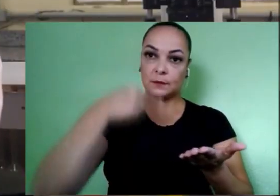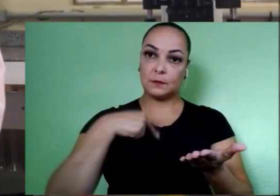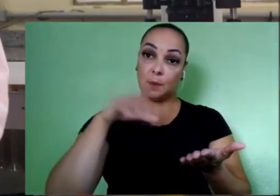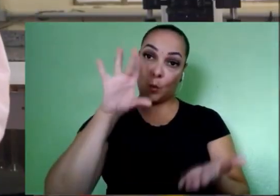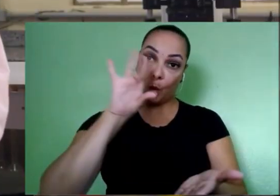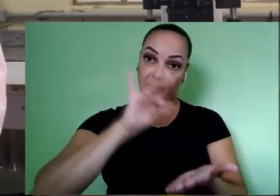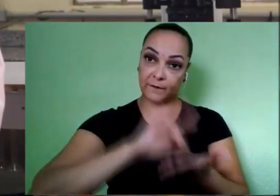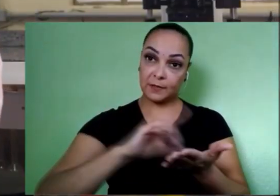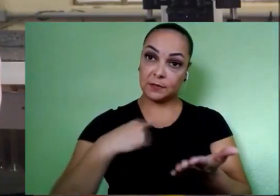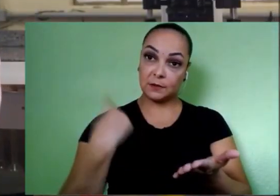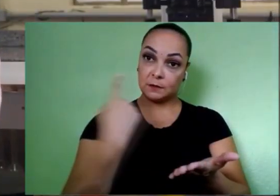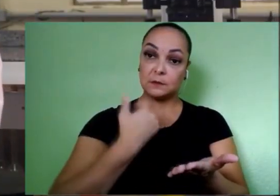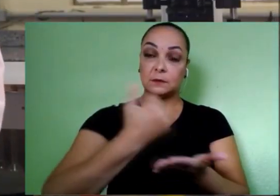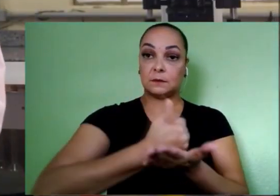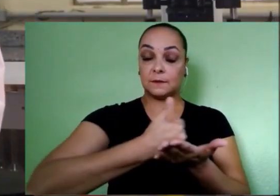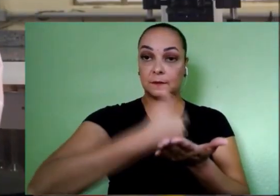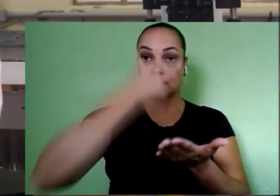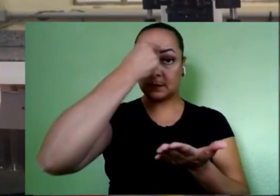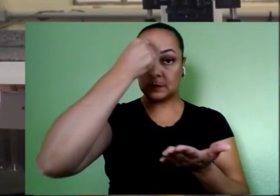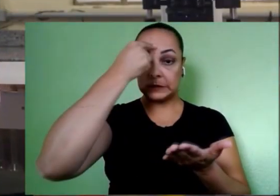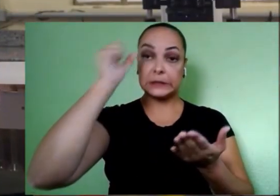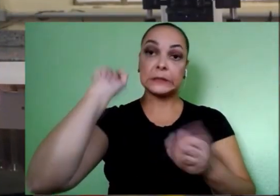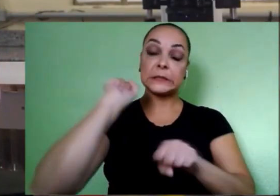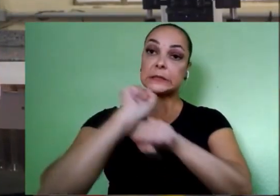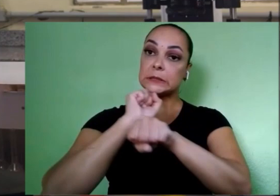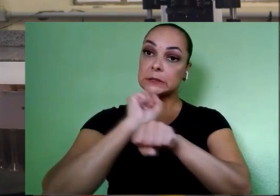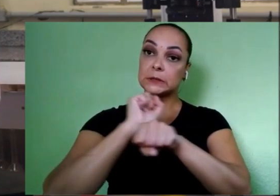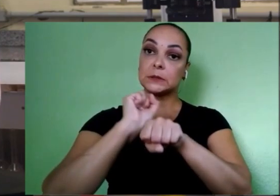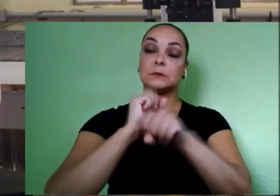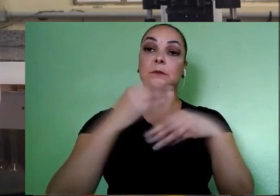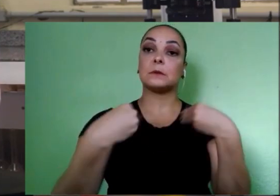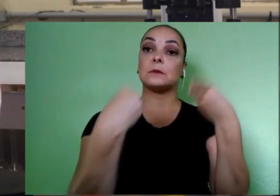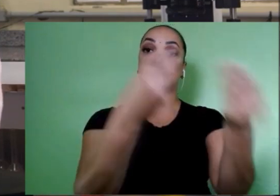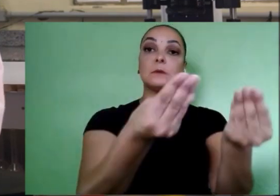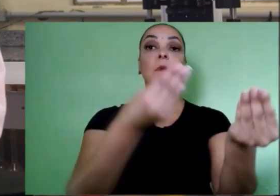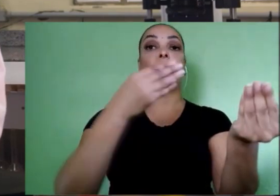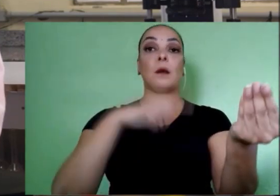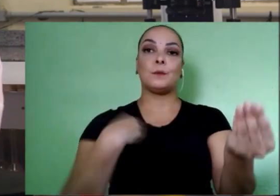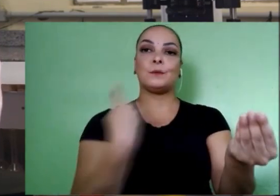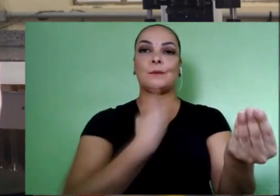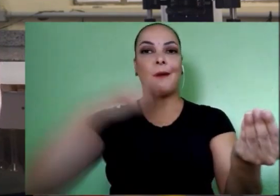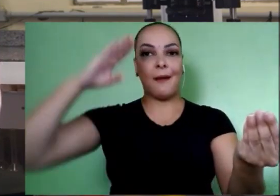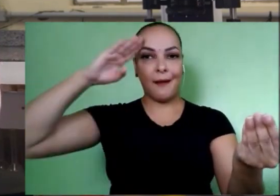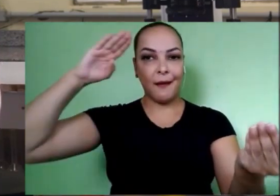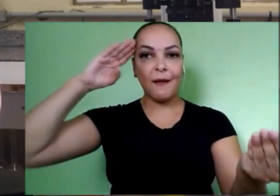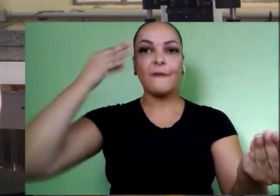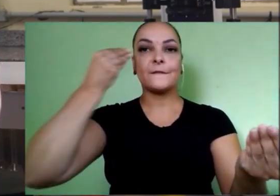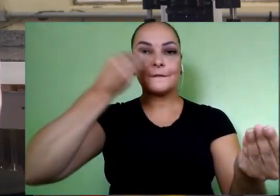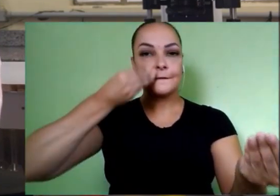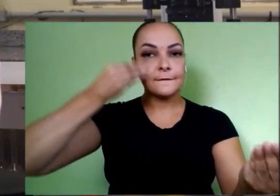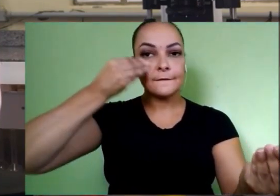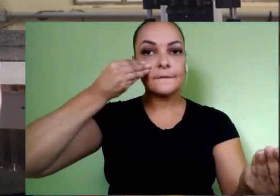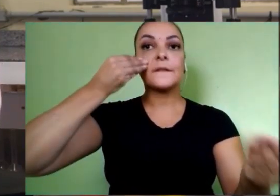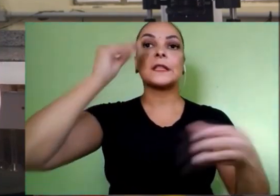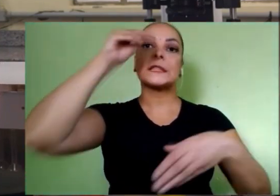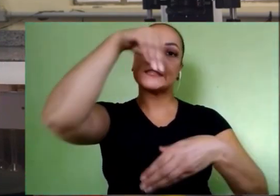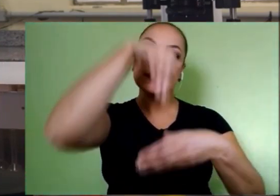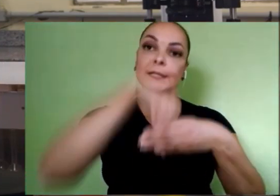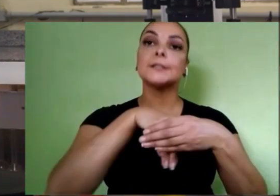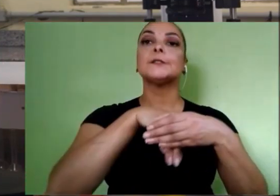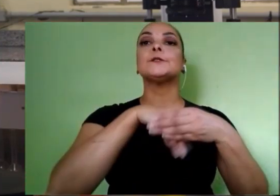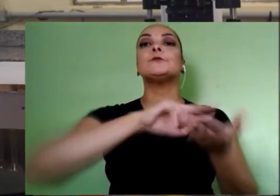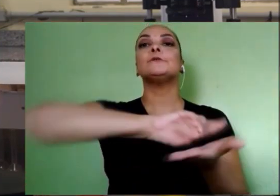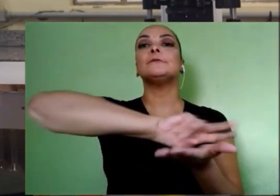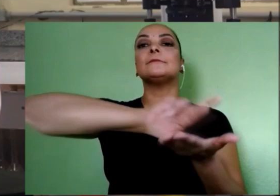implementação da nossa farmácia universitária, esperamos proporcionar aos nossos acadêmicos vivências